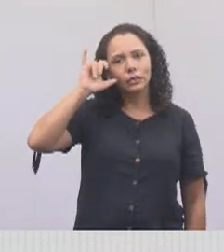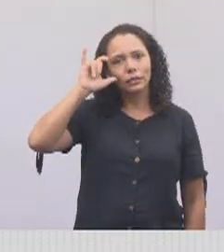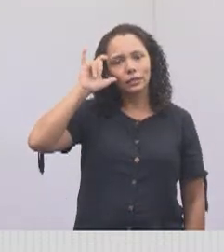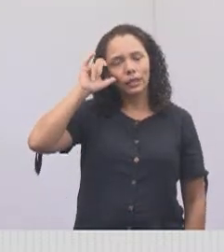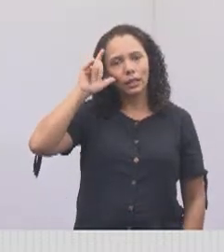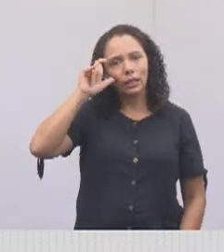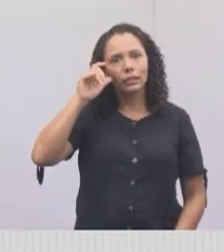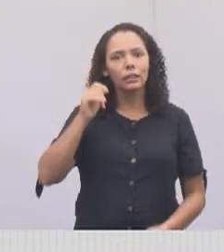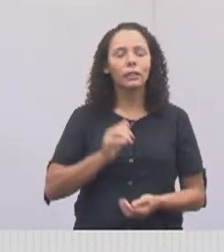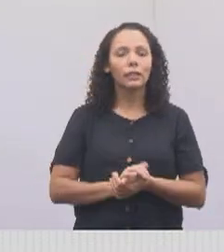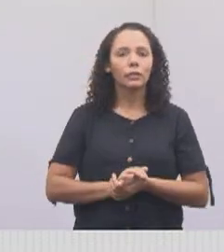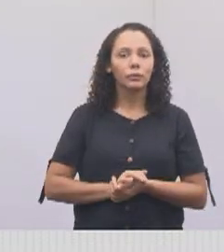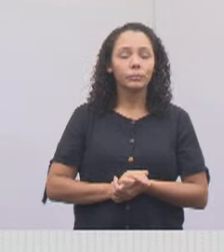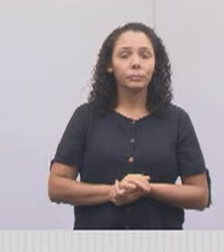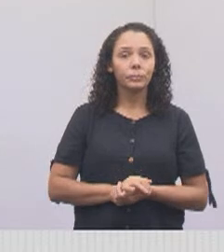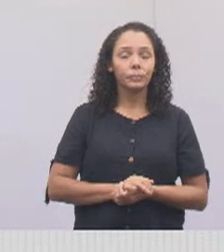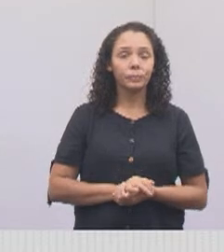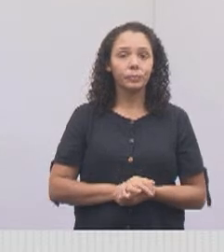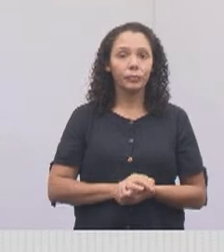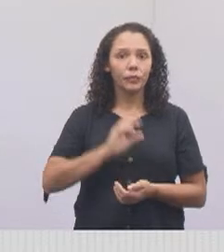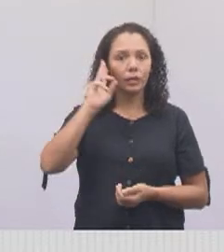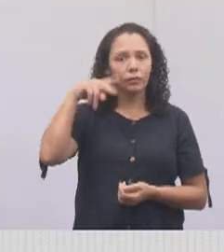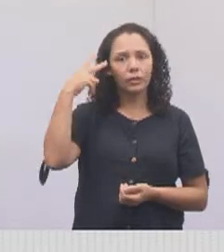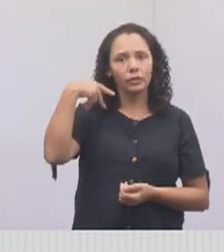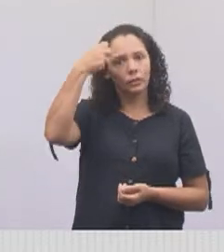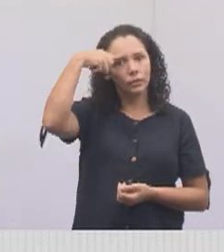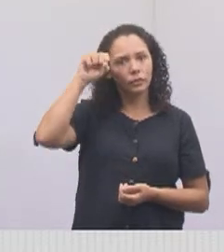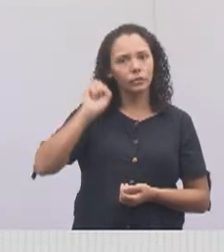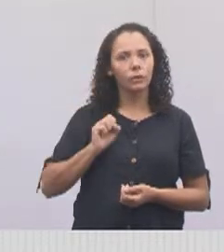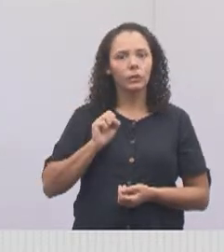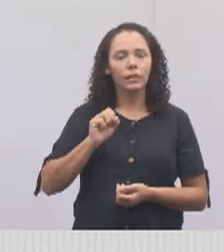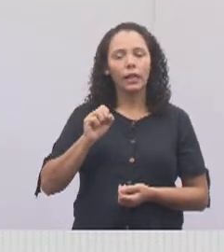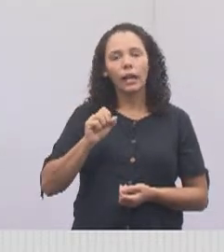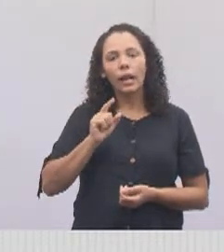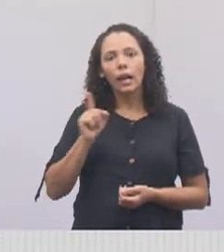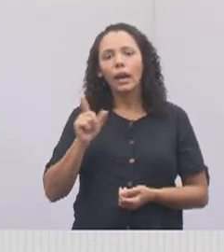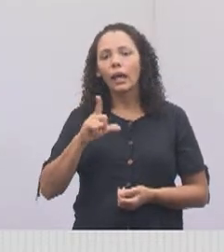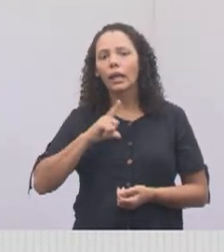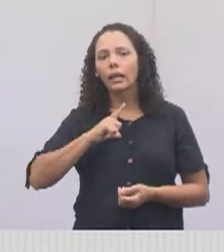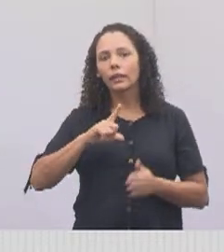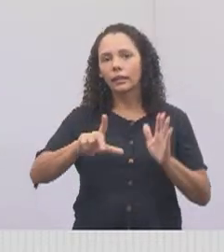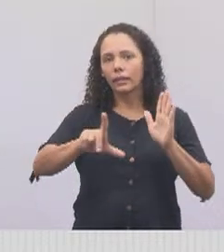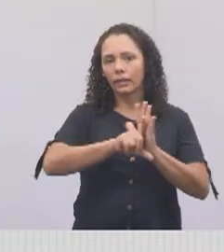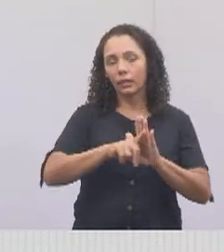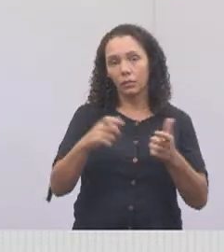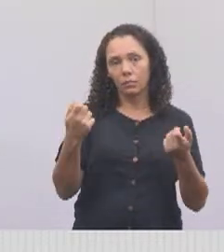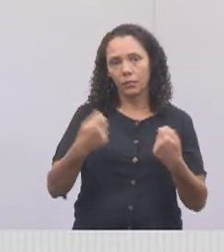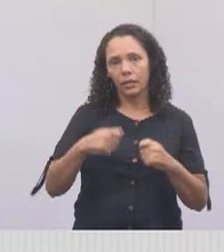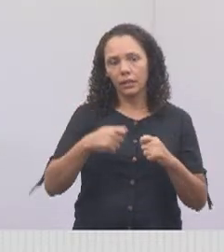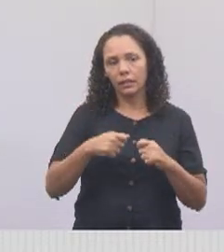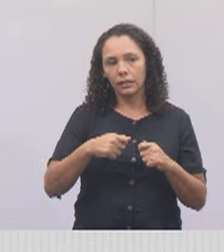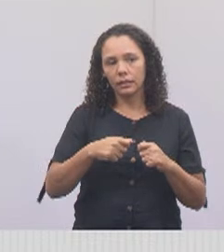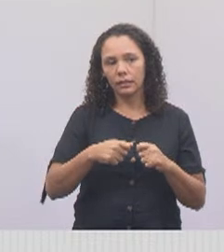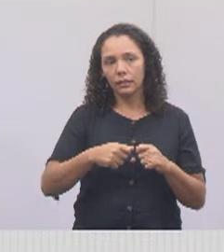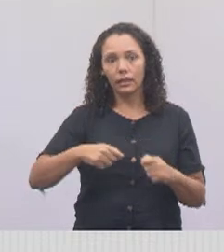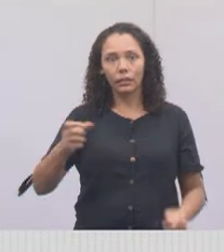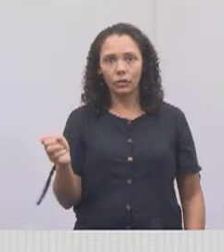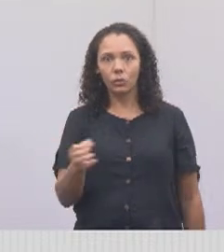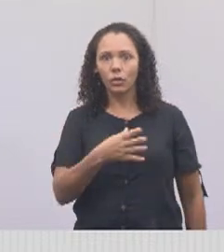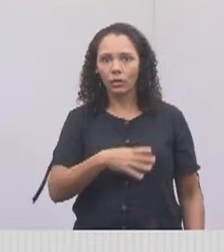Patas da Amizade, que tem lá as leis, e nós estamos precisando atualizar, porque já tem mais leis